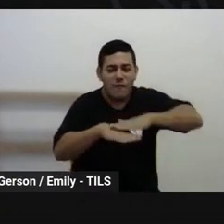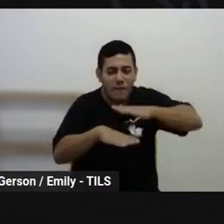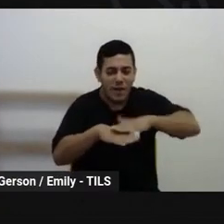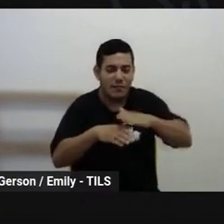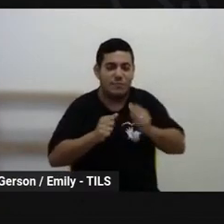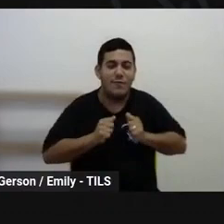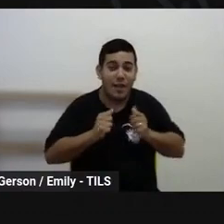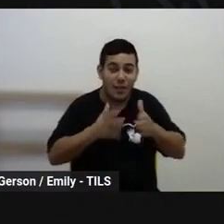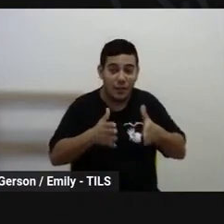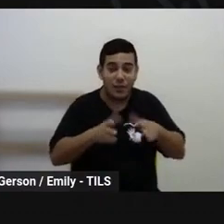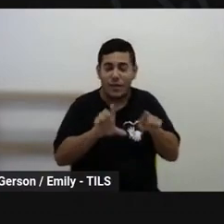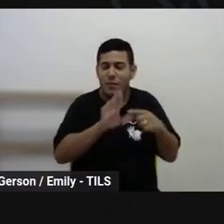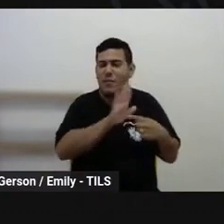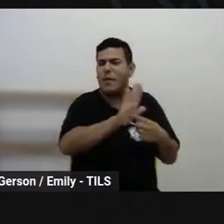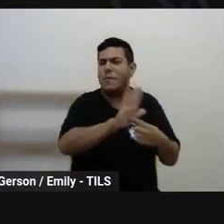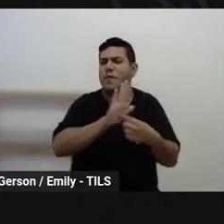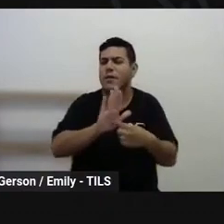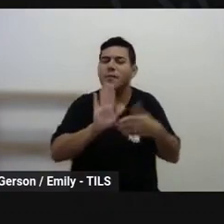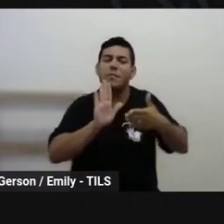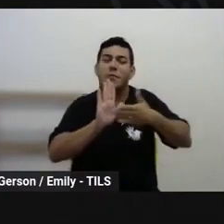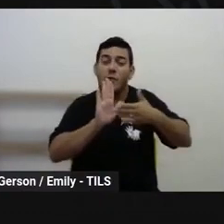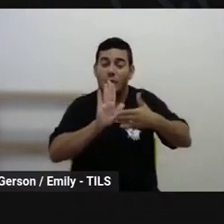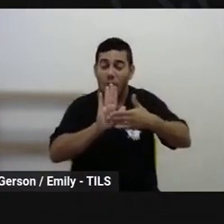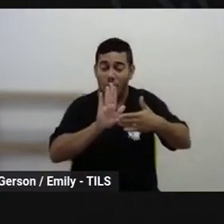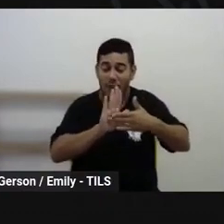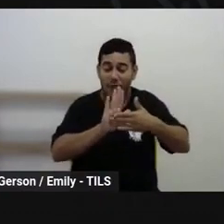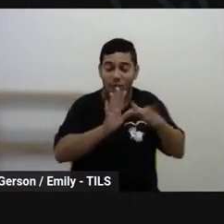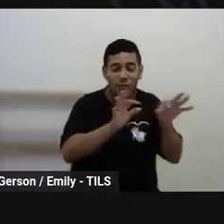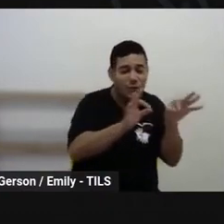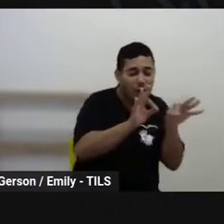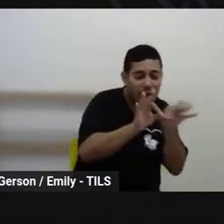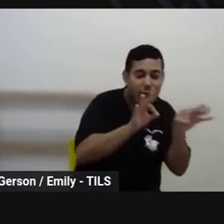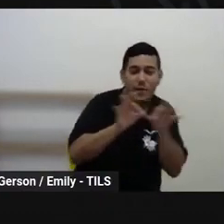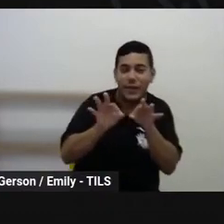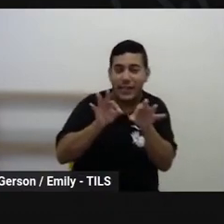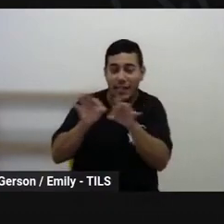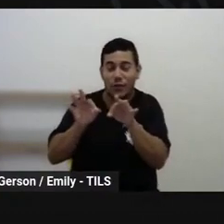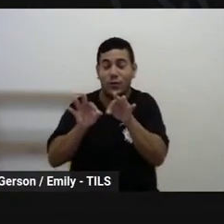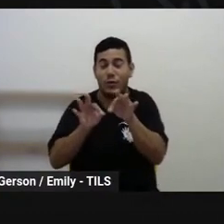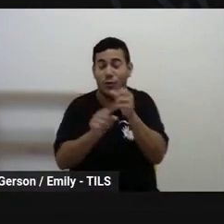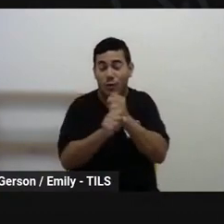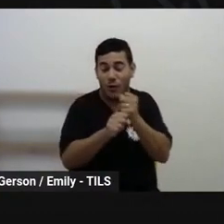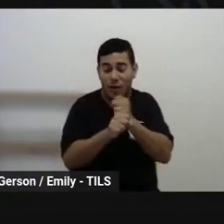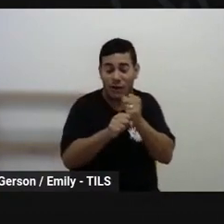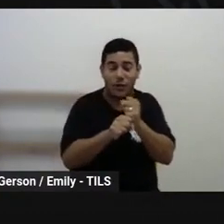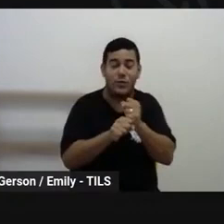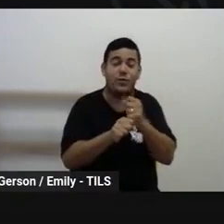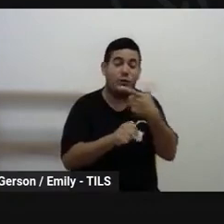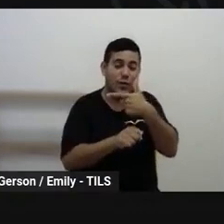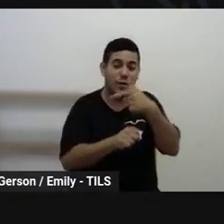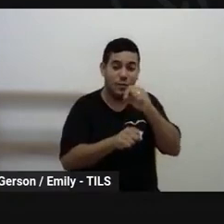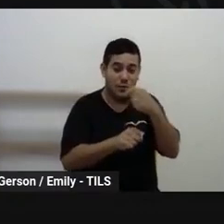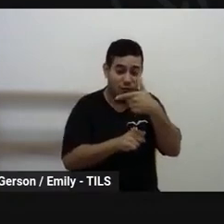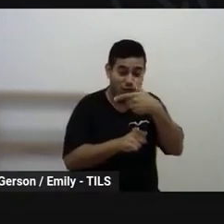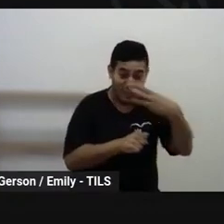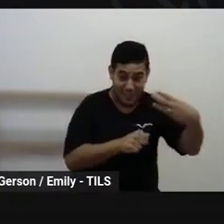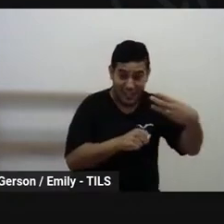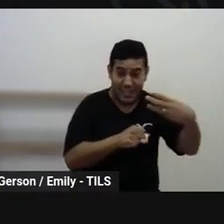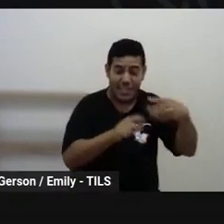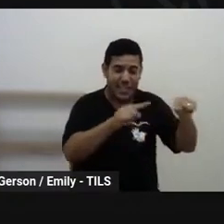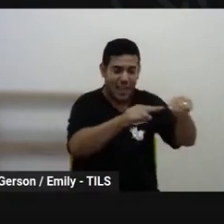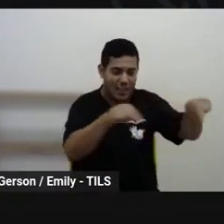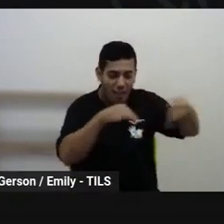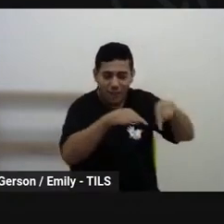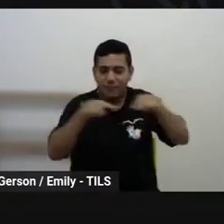e apresentar nossa proposta de organização das ações do ano letivo de 2023 nas nossas salas